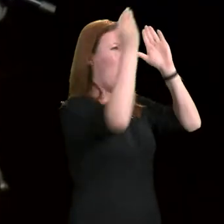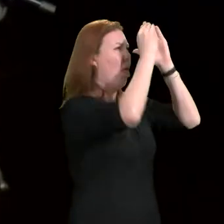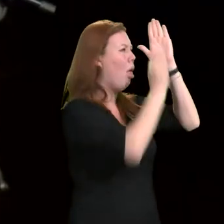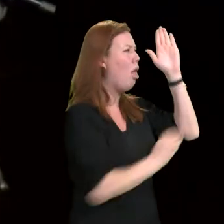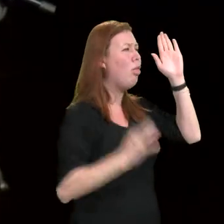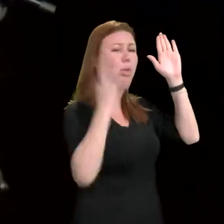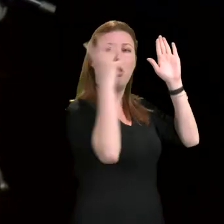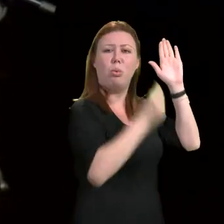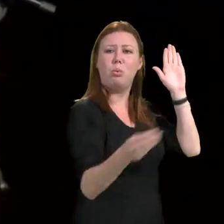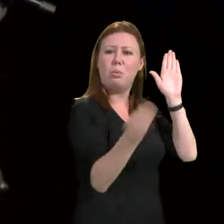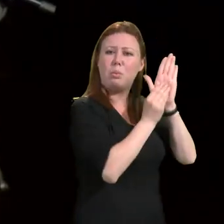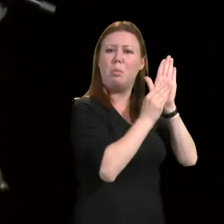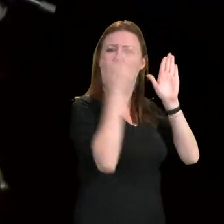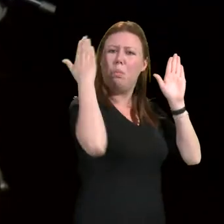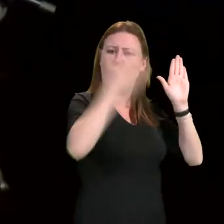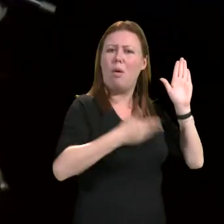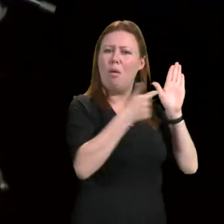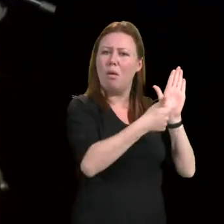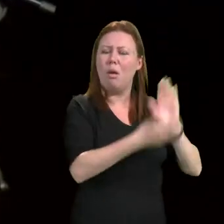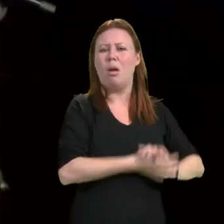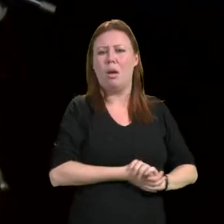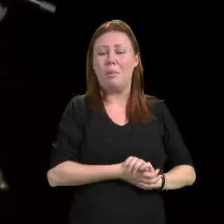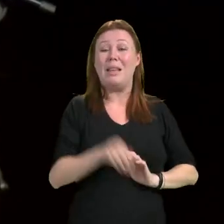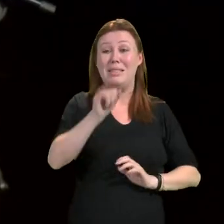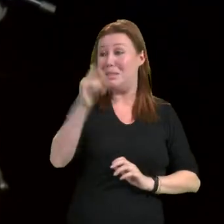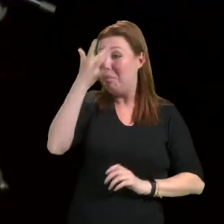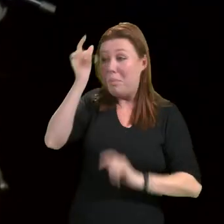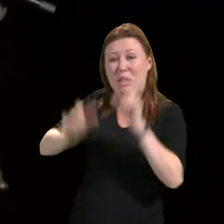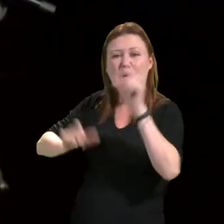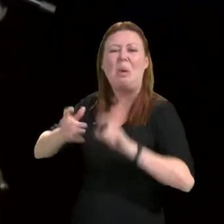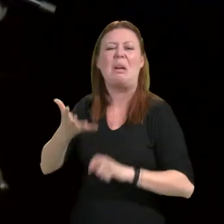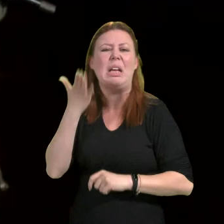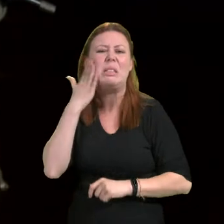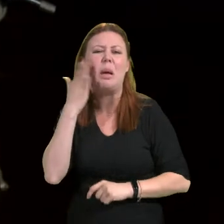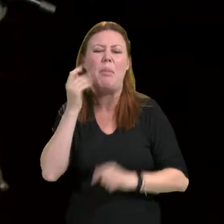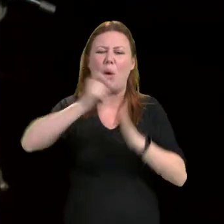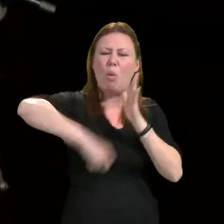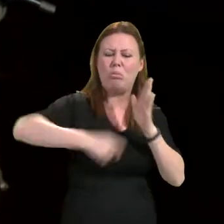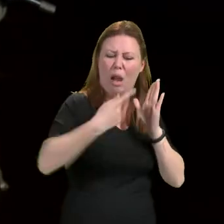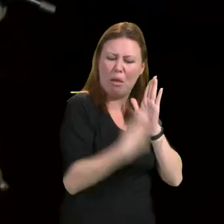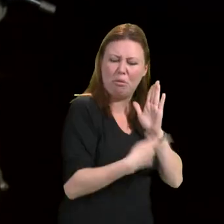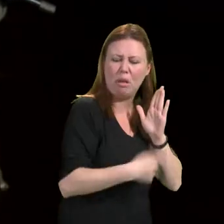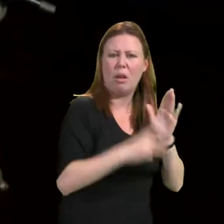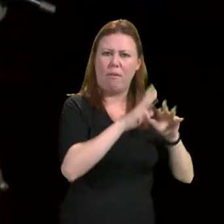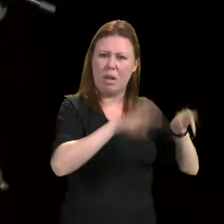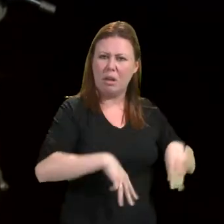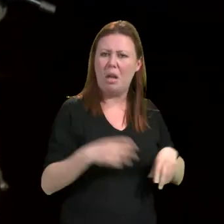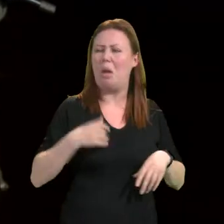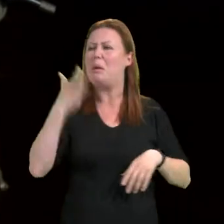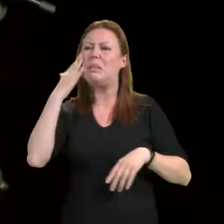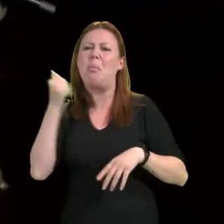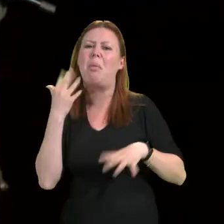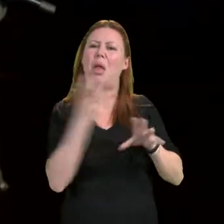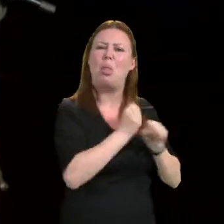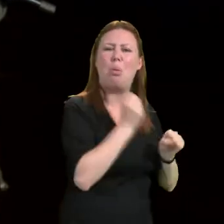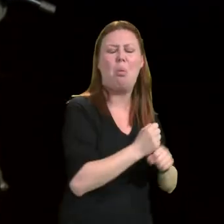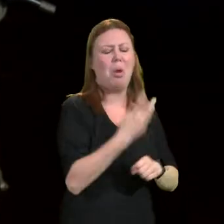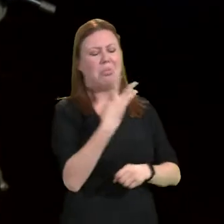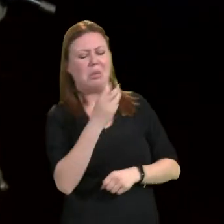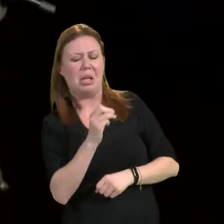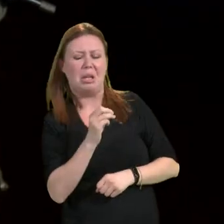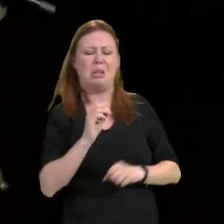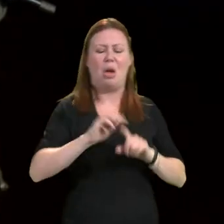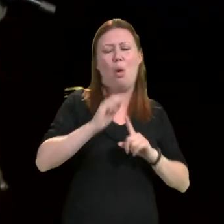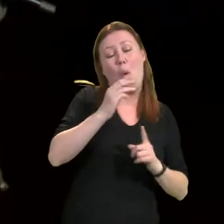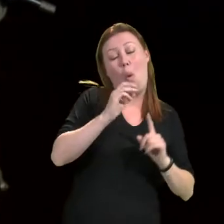Se alguém quiser saber sobre qualquer contrato que a UFPR faz, ou sobre os seus números, se é 30 ou